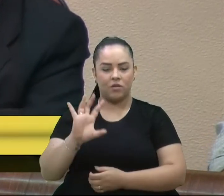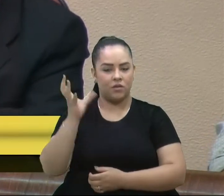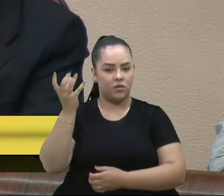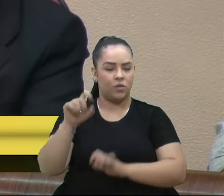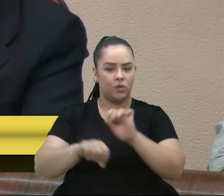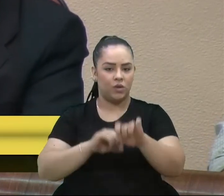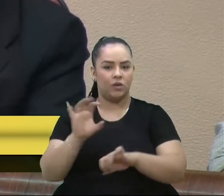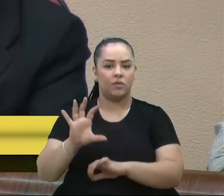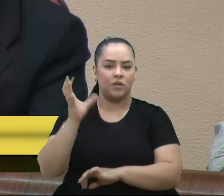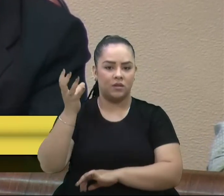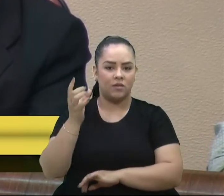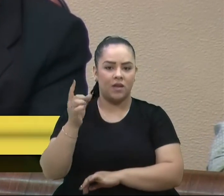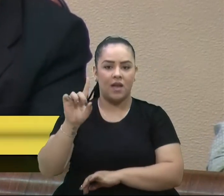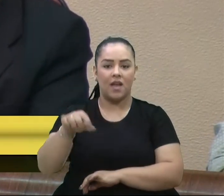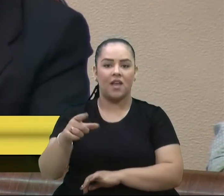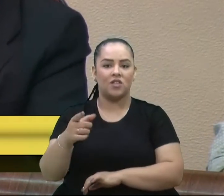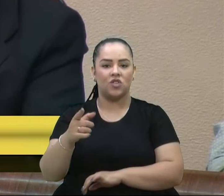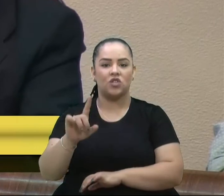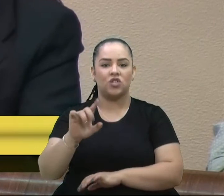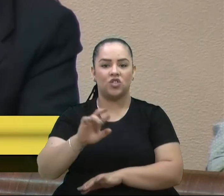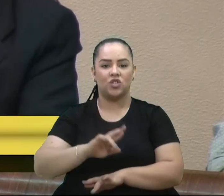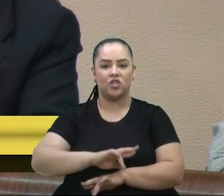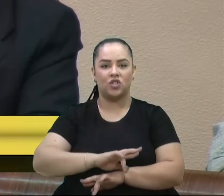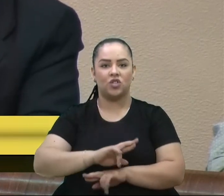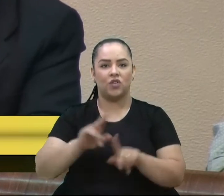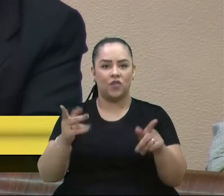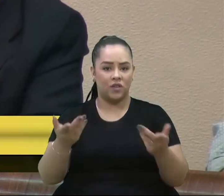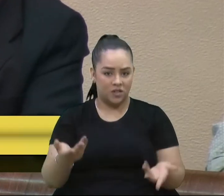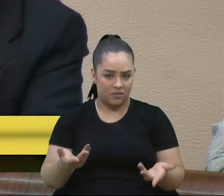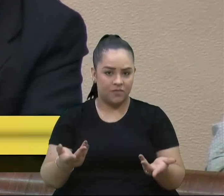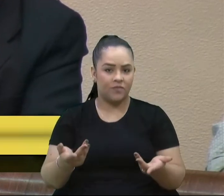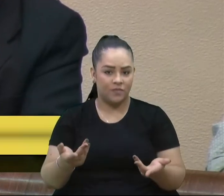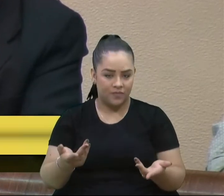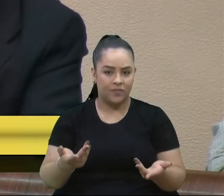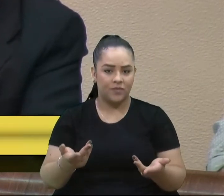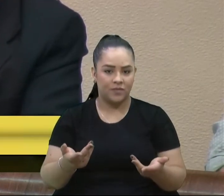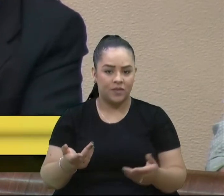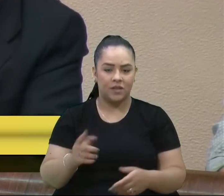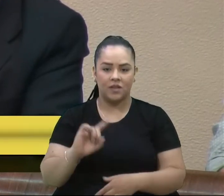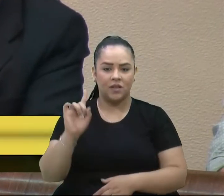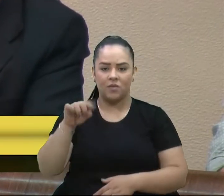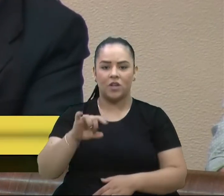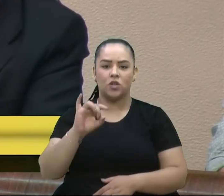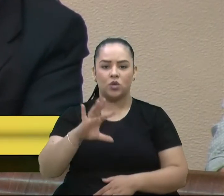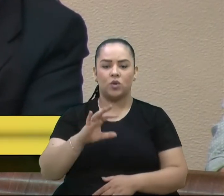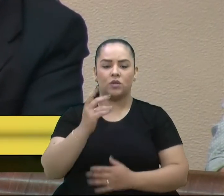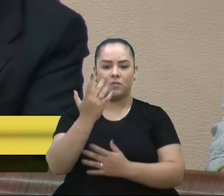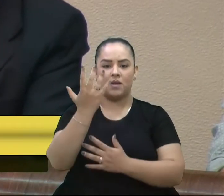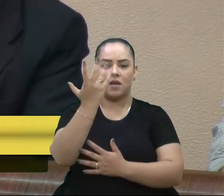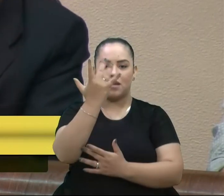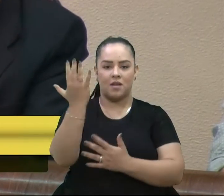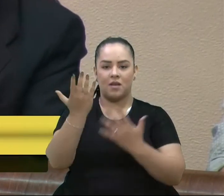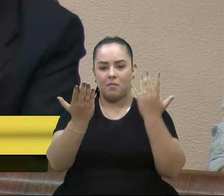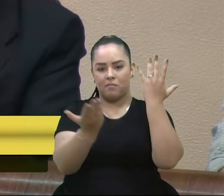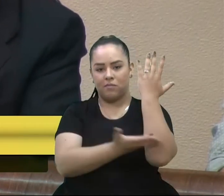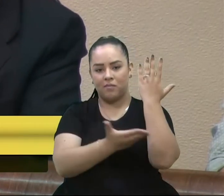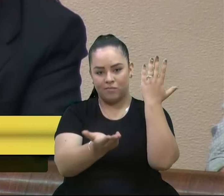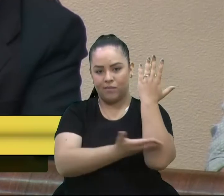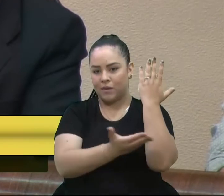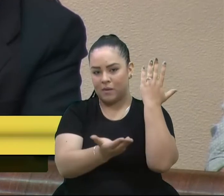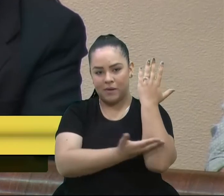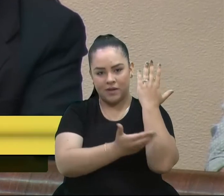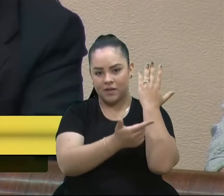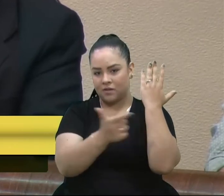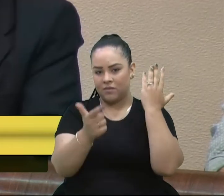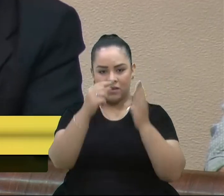sendo o contrário, e depois, não só o desmatamento ilegal, como a mineração ilegal,